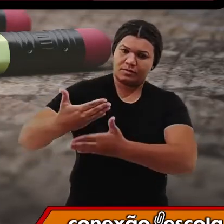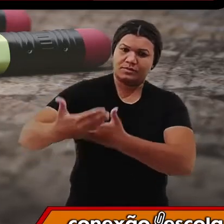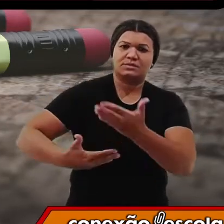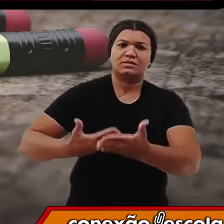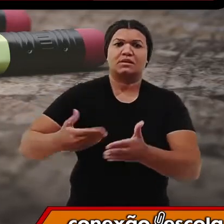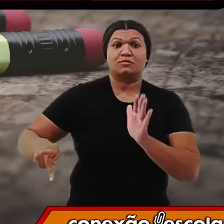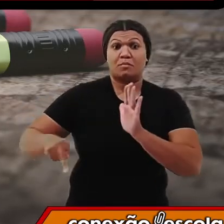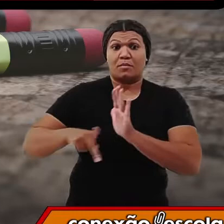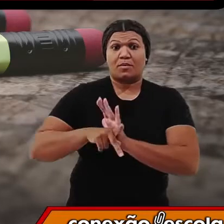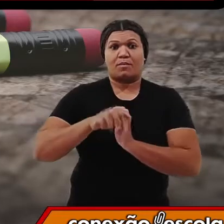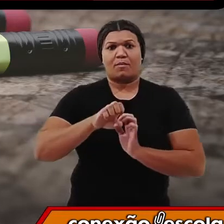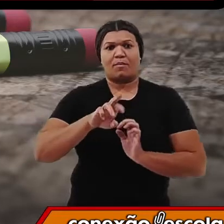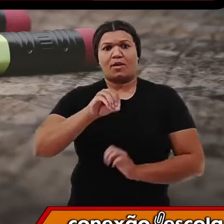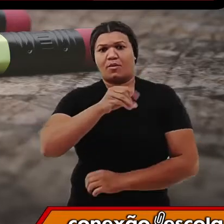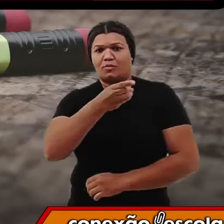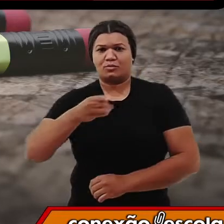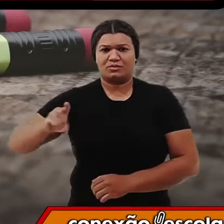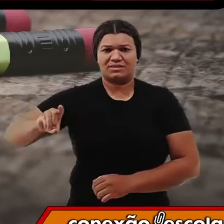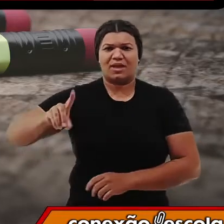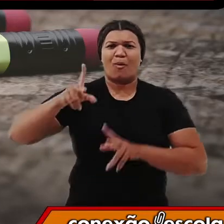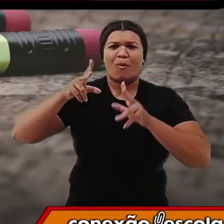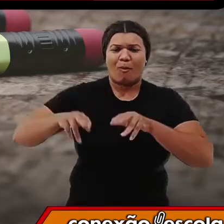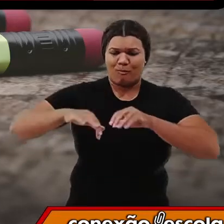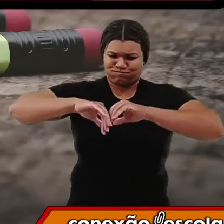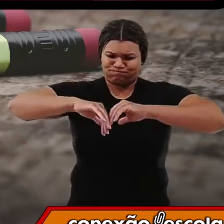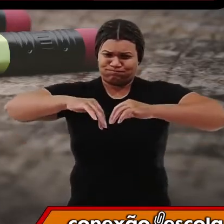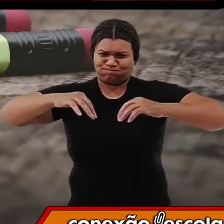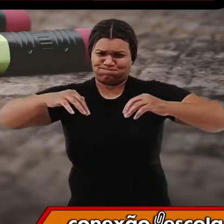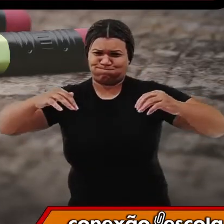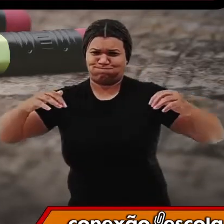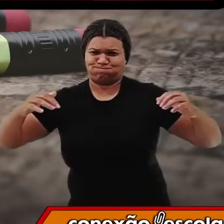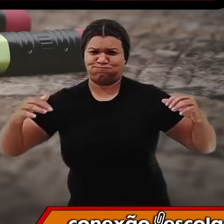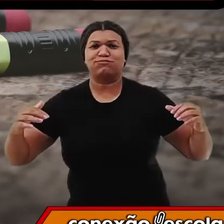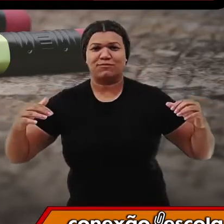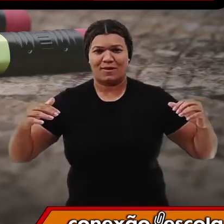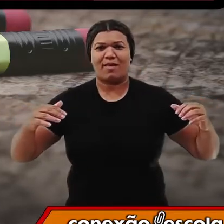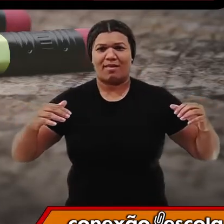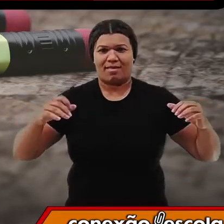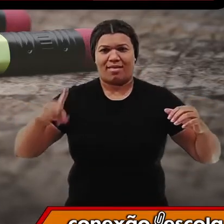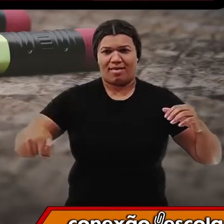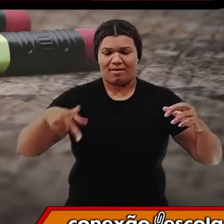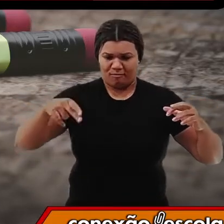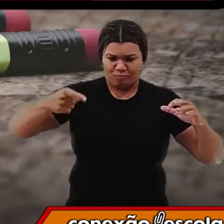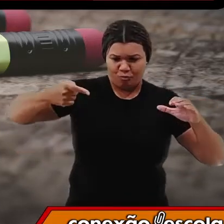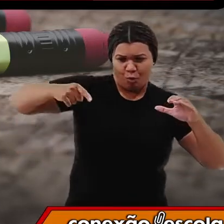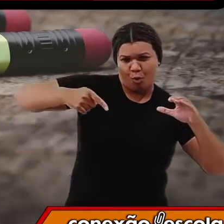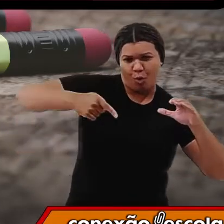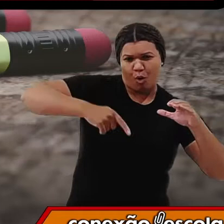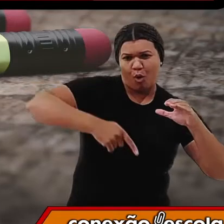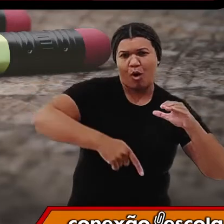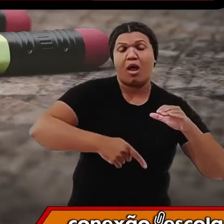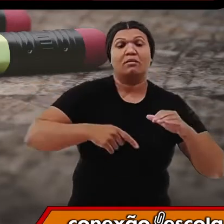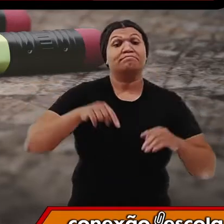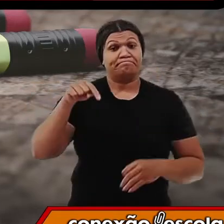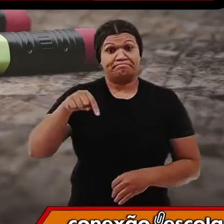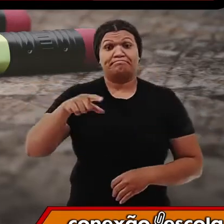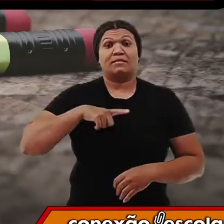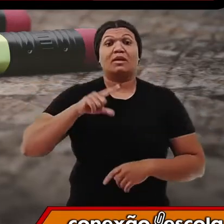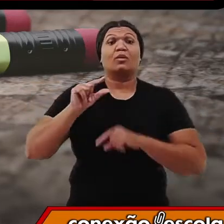erosivo, que abre lá o famoso buraco, né? Nome popular aí, os buracos, consiste então na